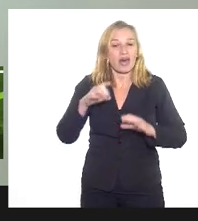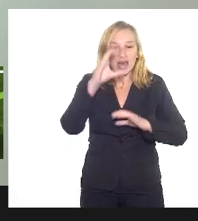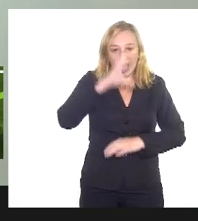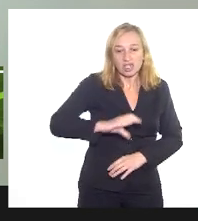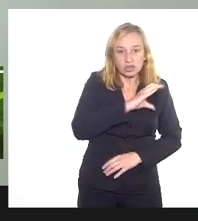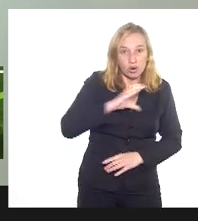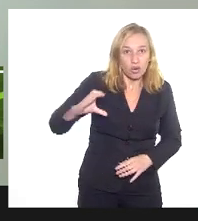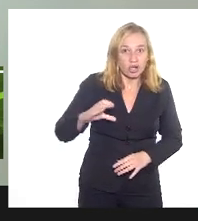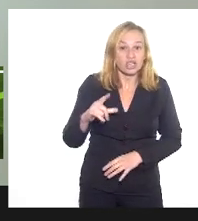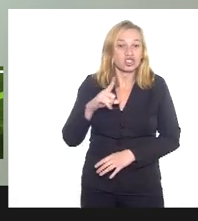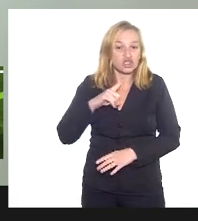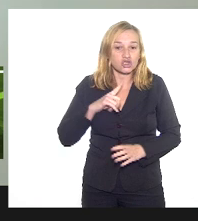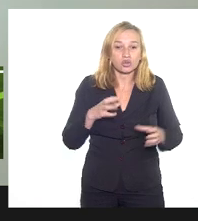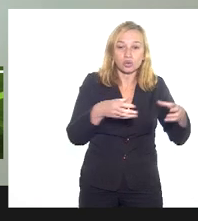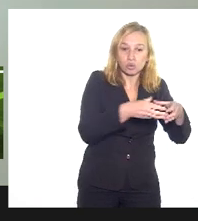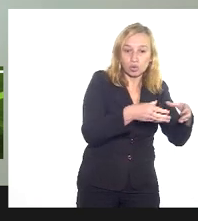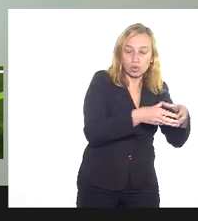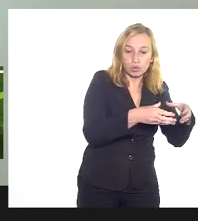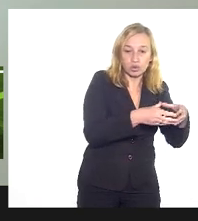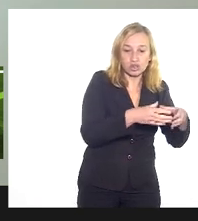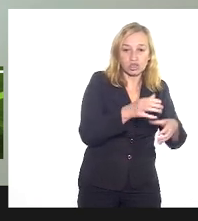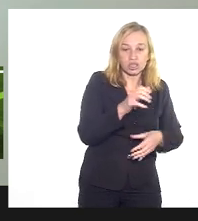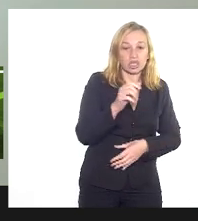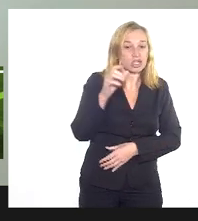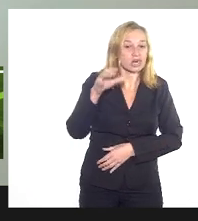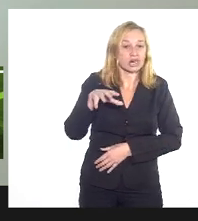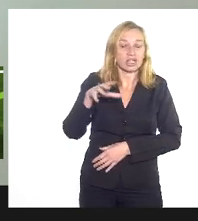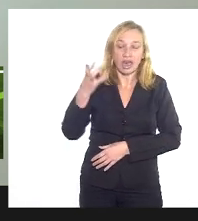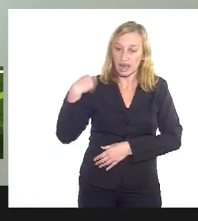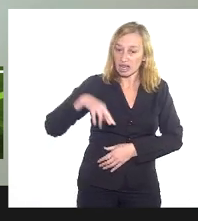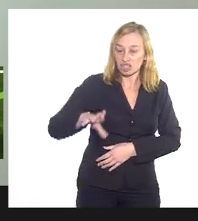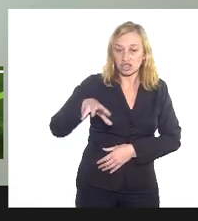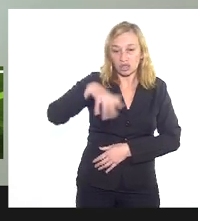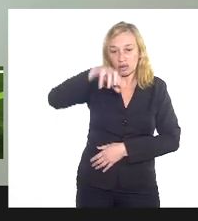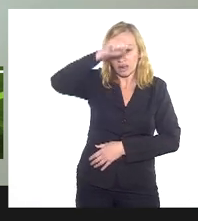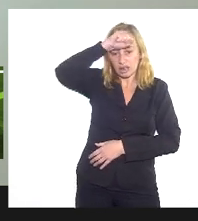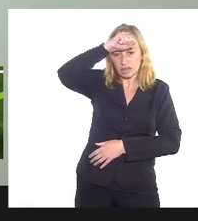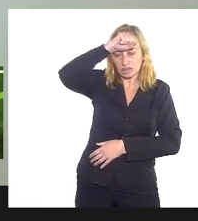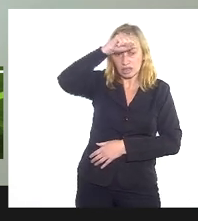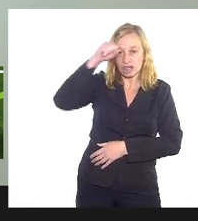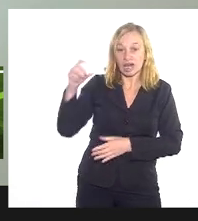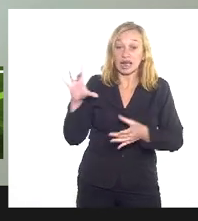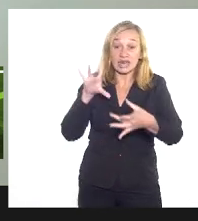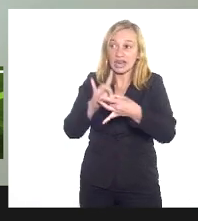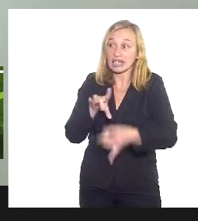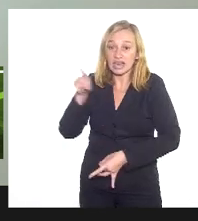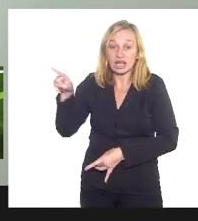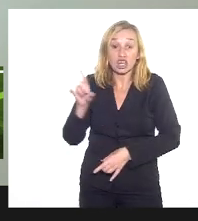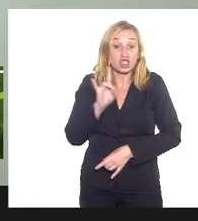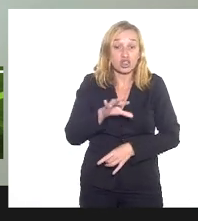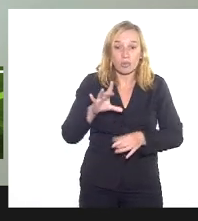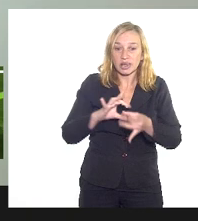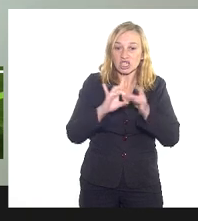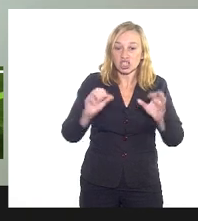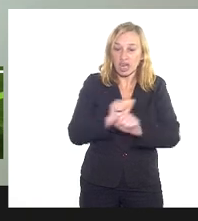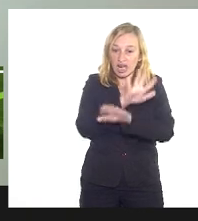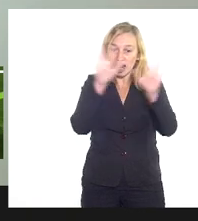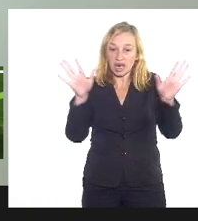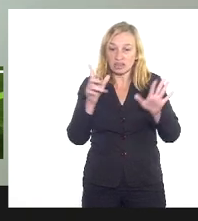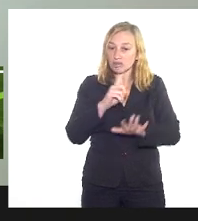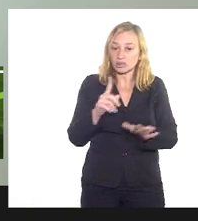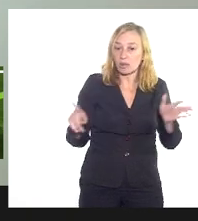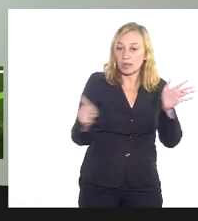também, tinha um pessoal de Angola que era de matriz africana ligado a ele. É só para deixar claro que no governo dele não só tinha